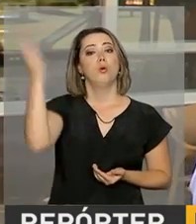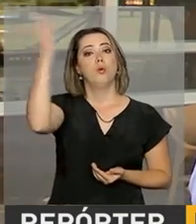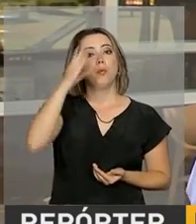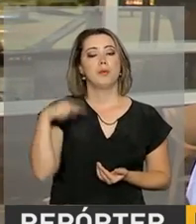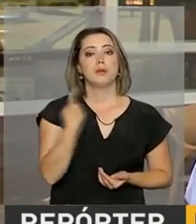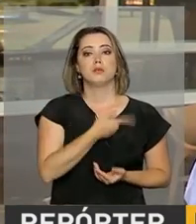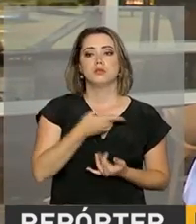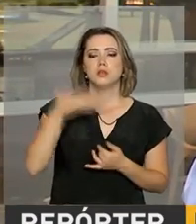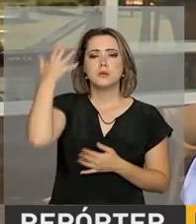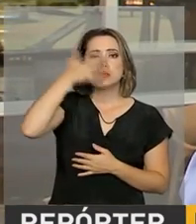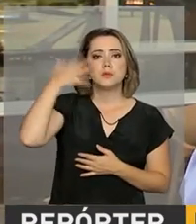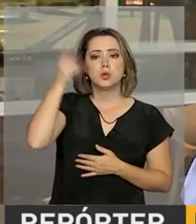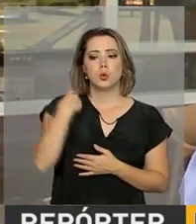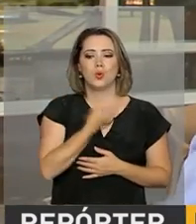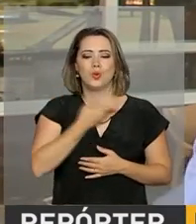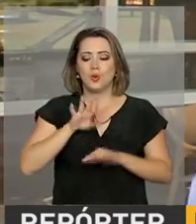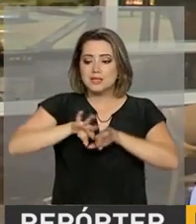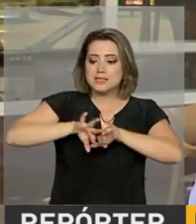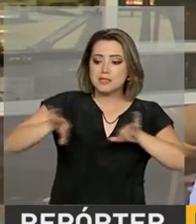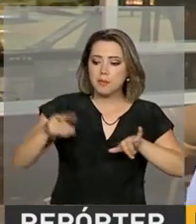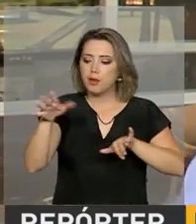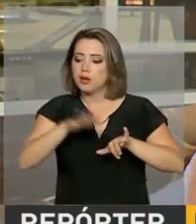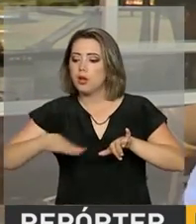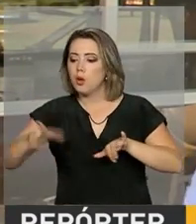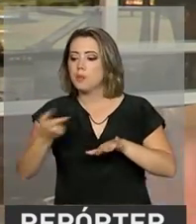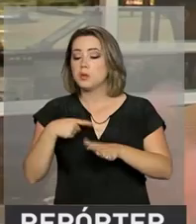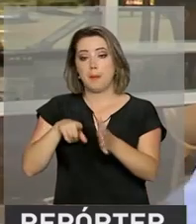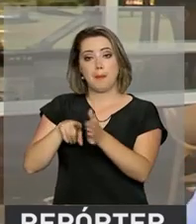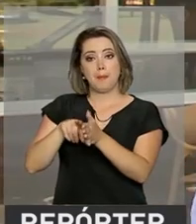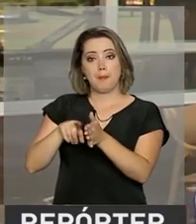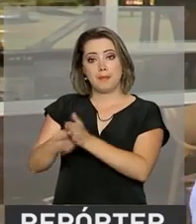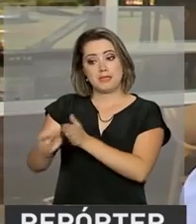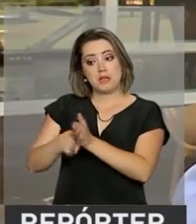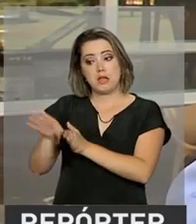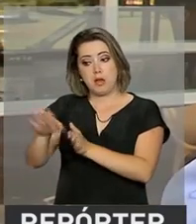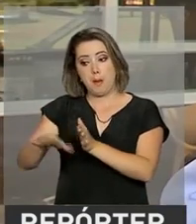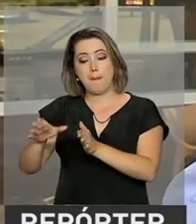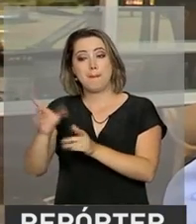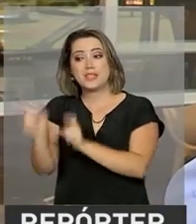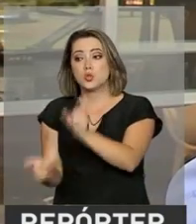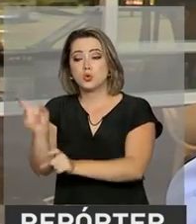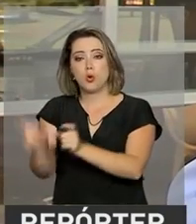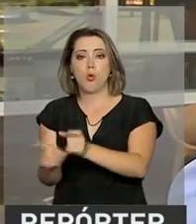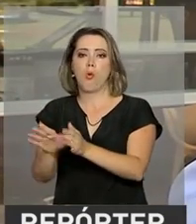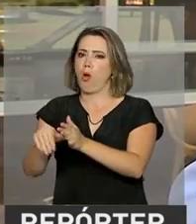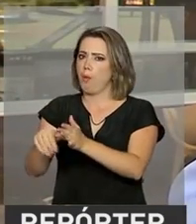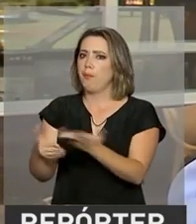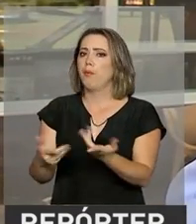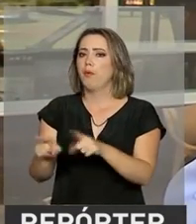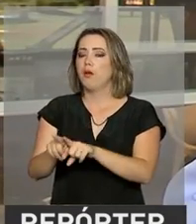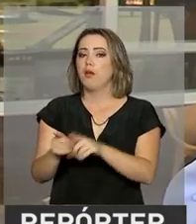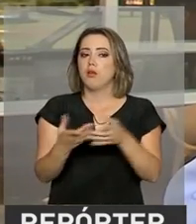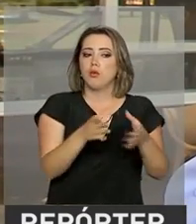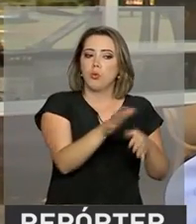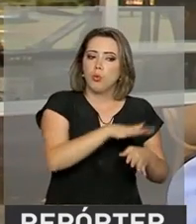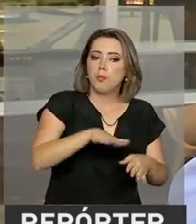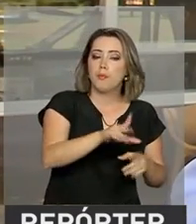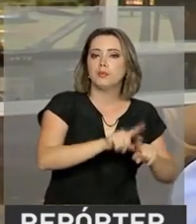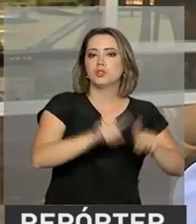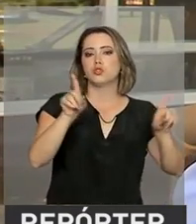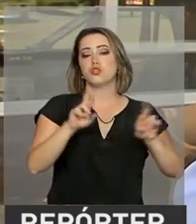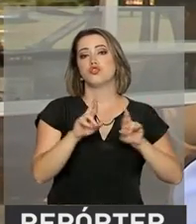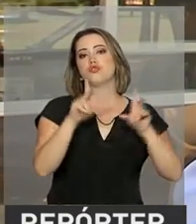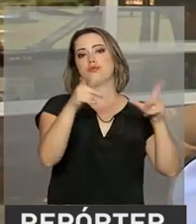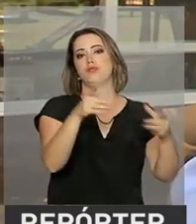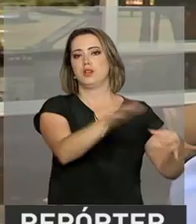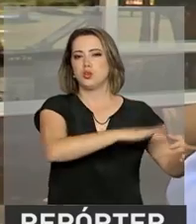separamos o que é investigação de corrupção de pessoas, ato ilícito de pessoas e o que é qualidade, sanidade e cuidado com a saúde.